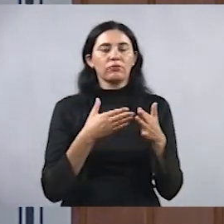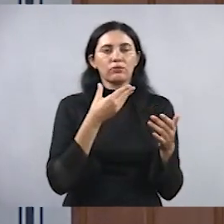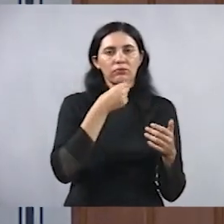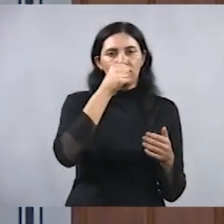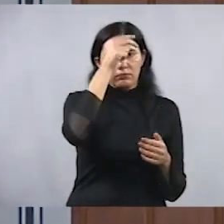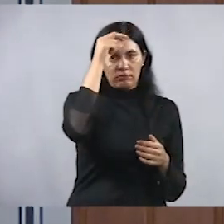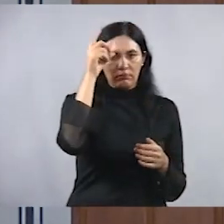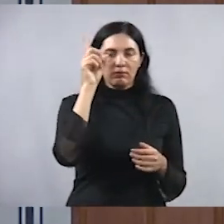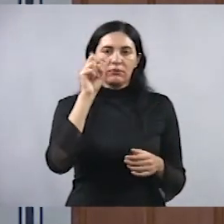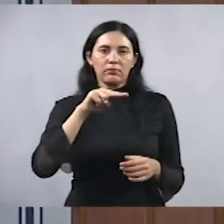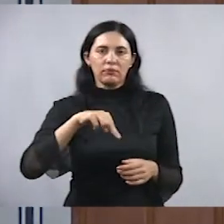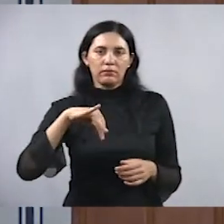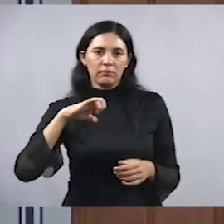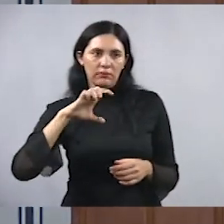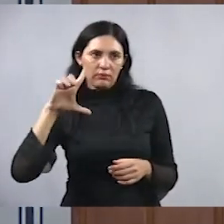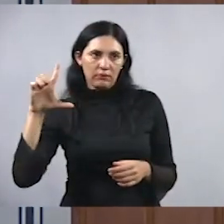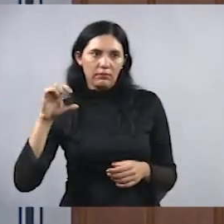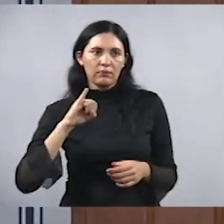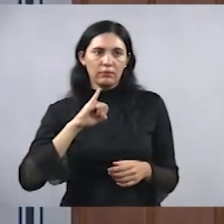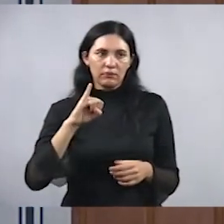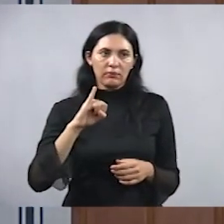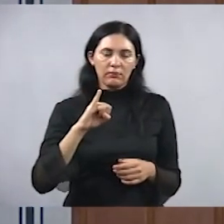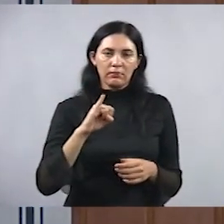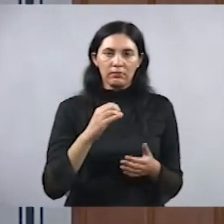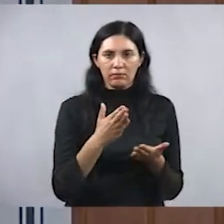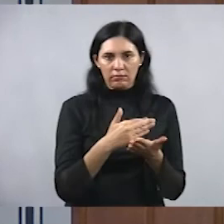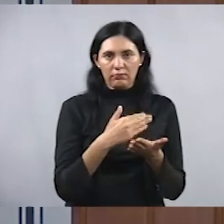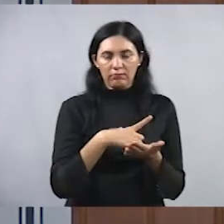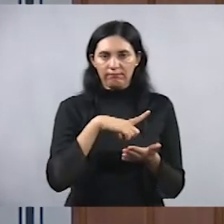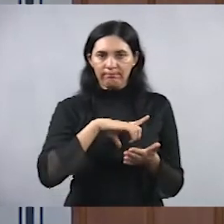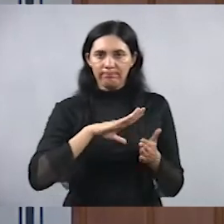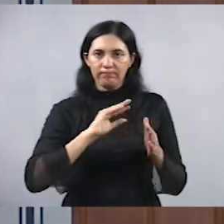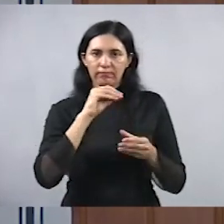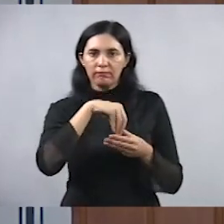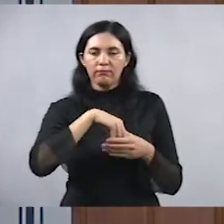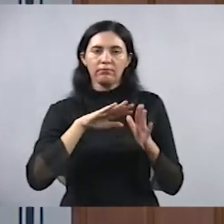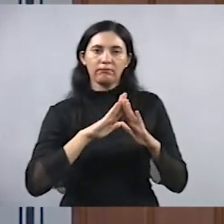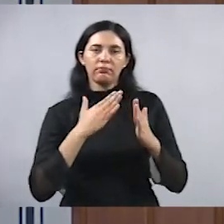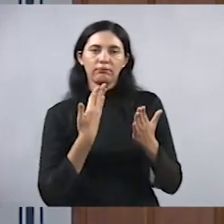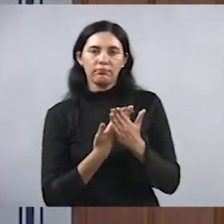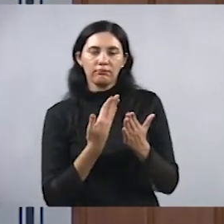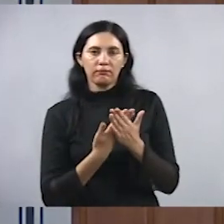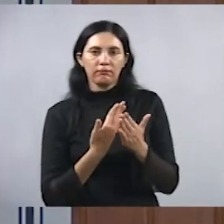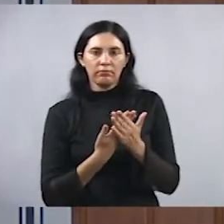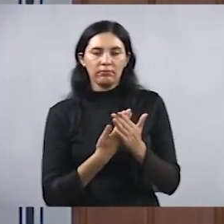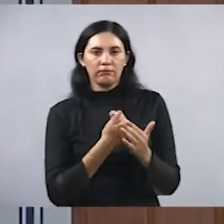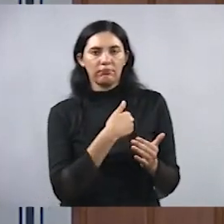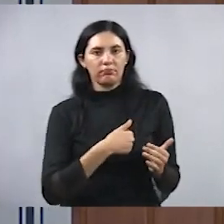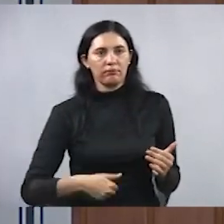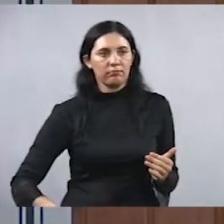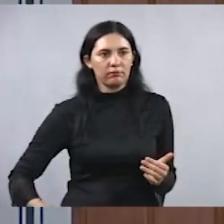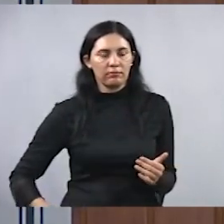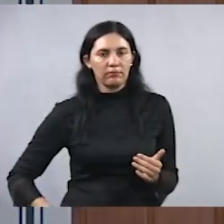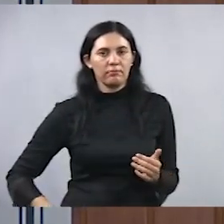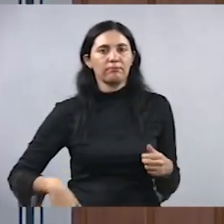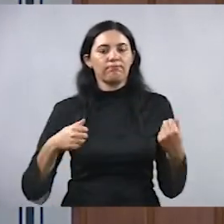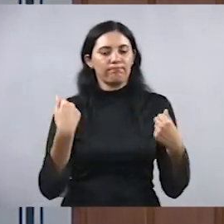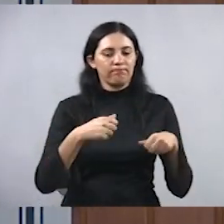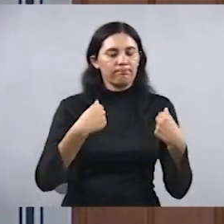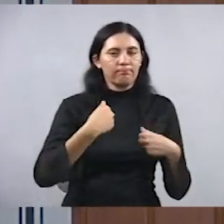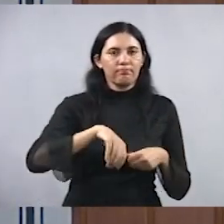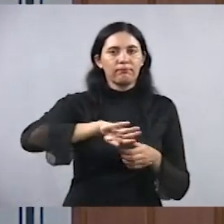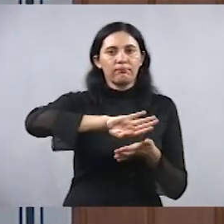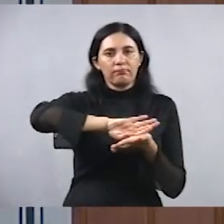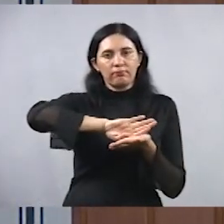que se isso aqui tiver na nossa rede municipal, que seja, vereador Nardi, retirado